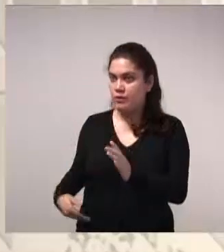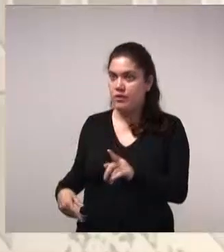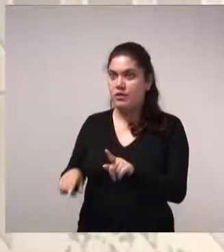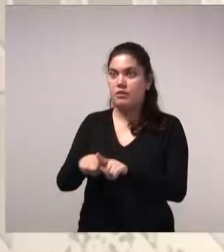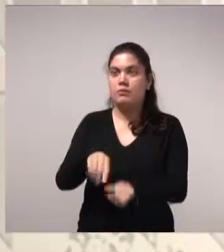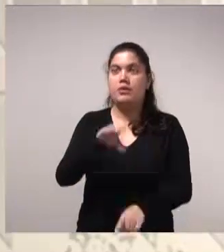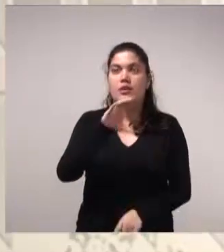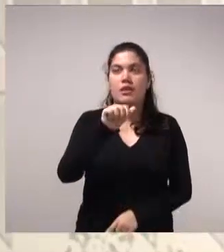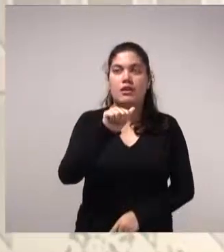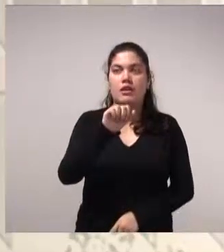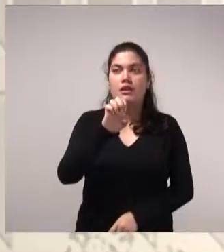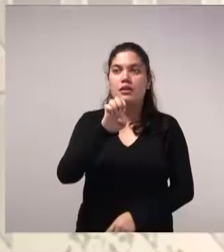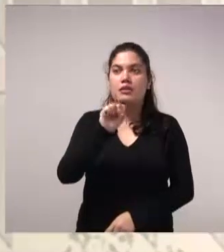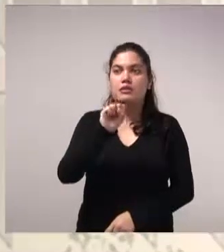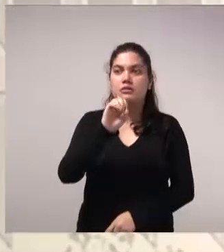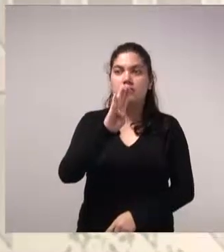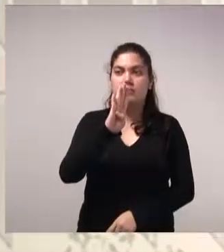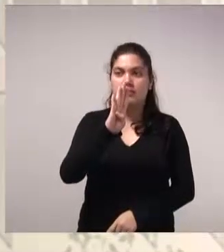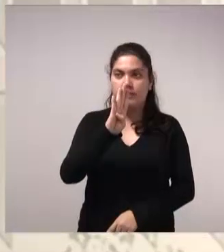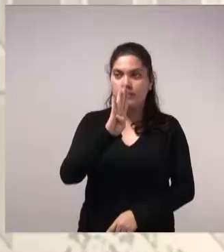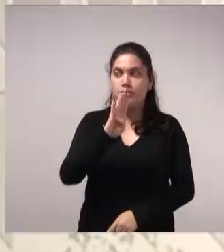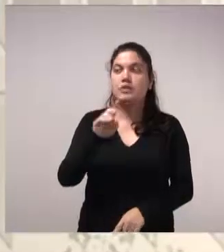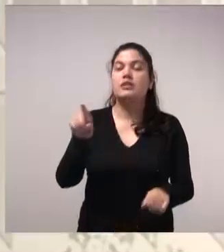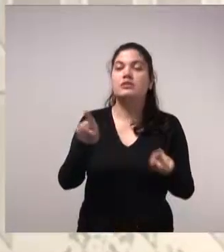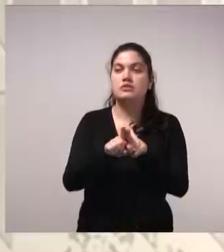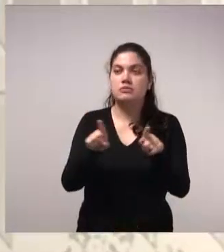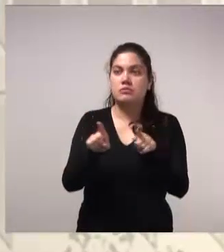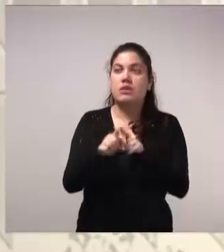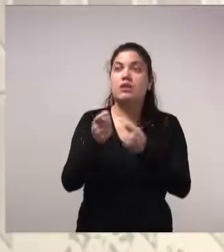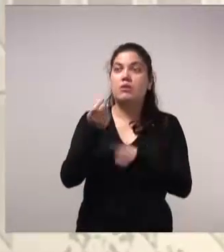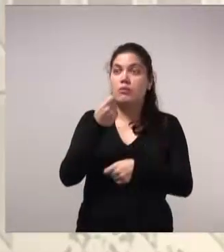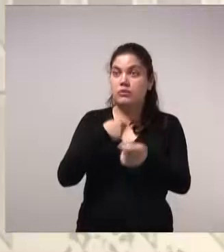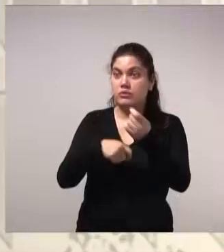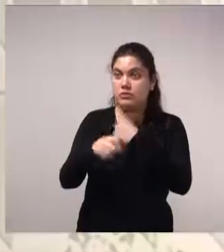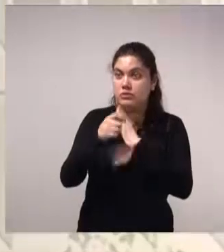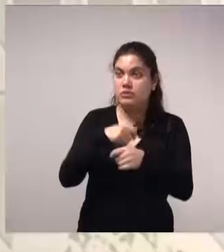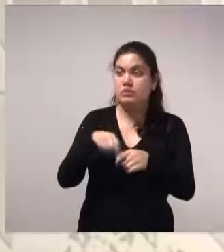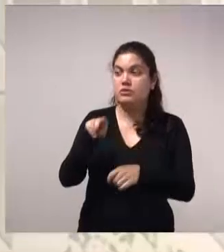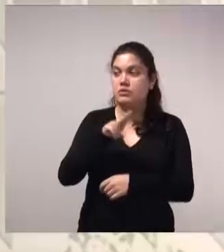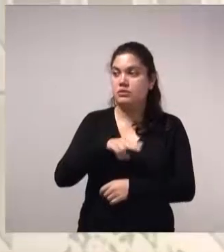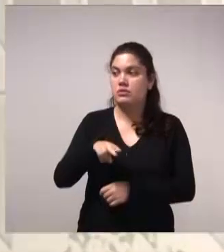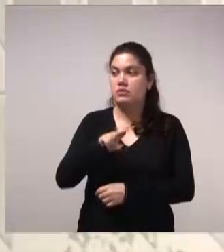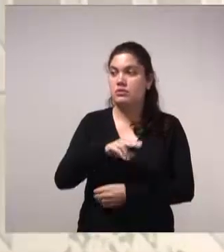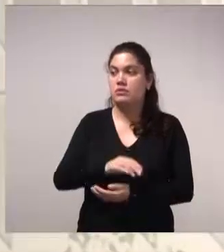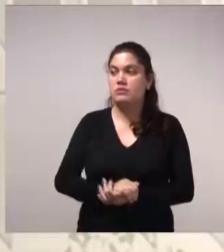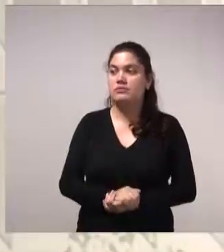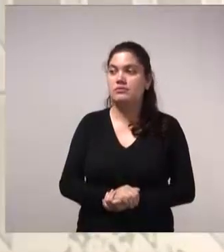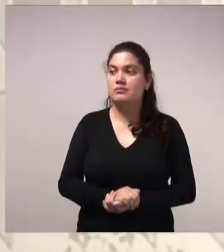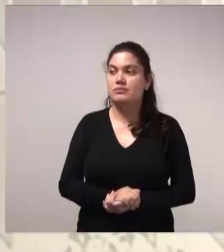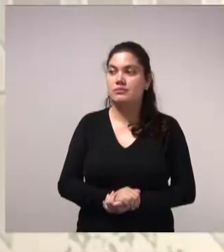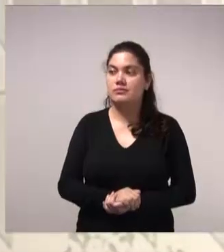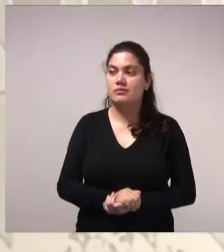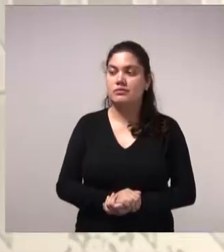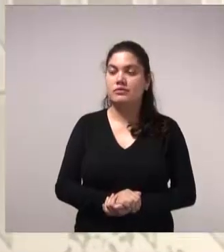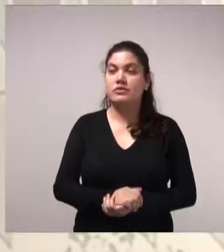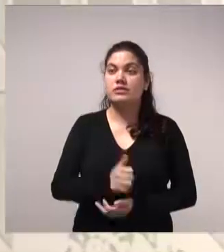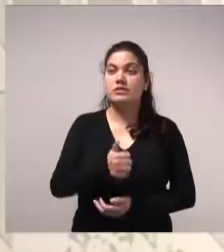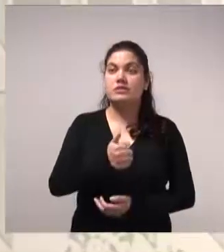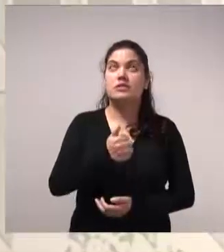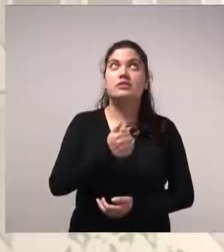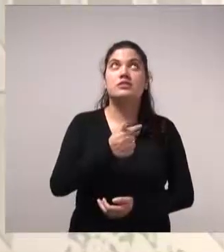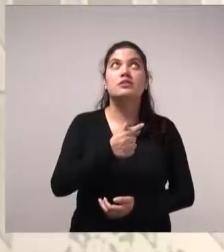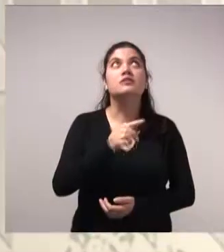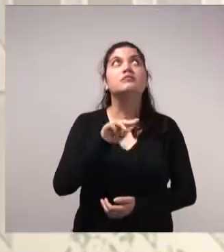É uma redução de despesa na exploração dos recursos hídricos equivalente a 17 milhões